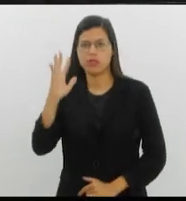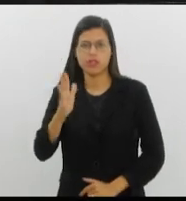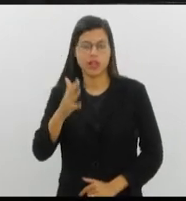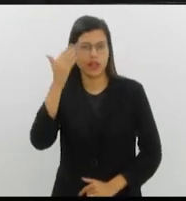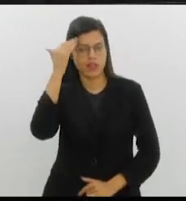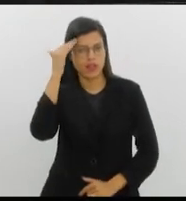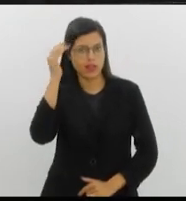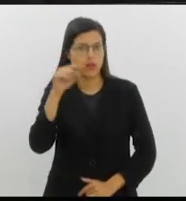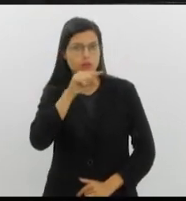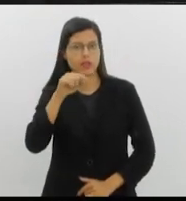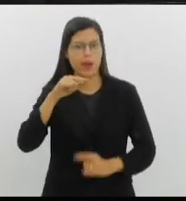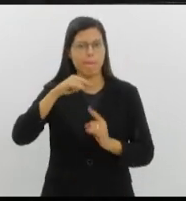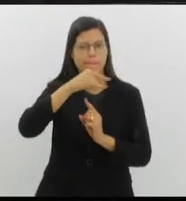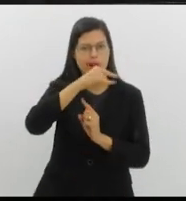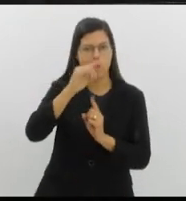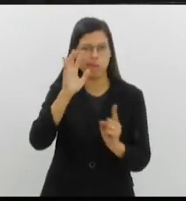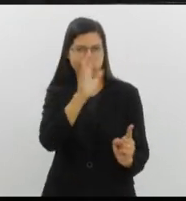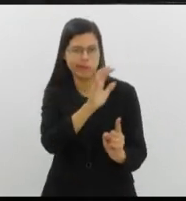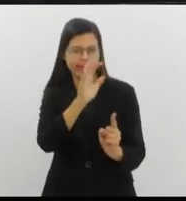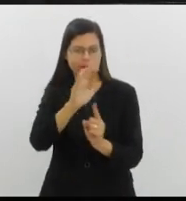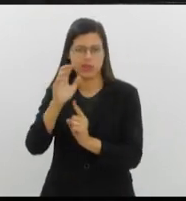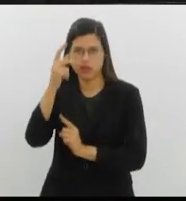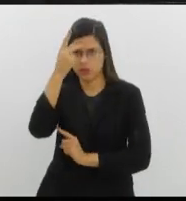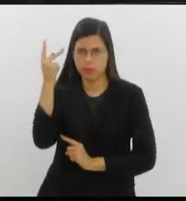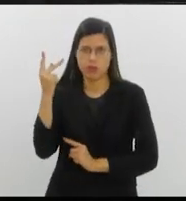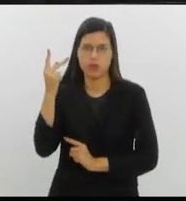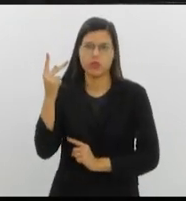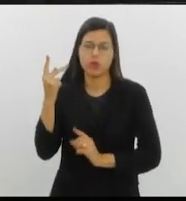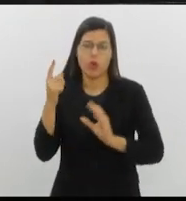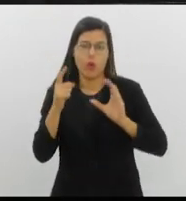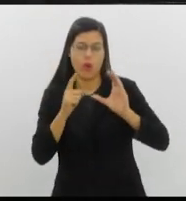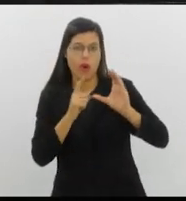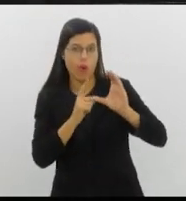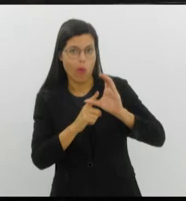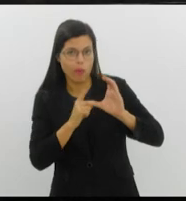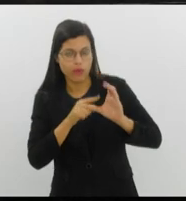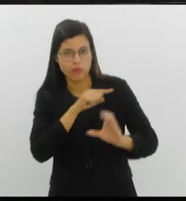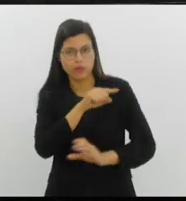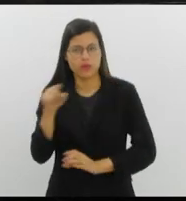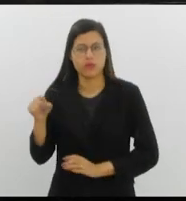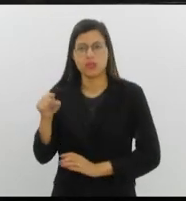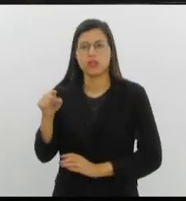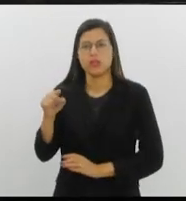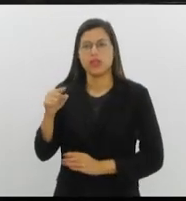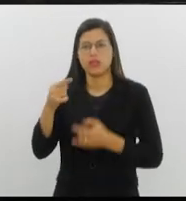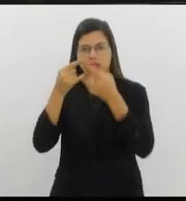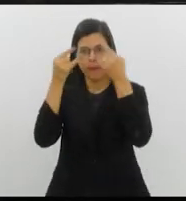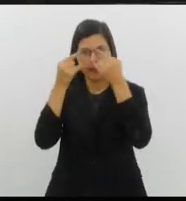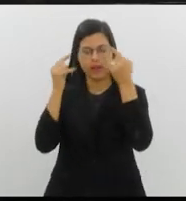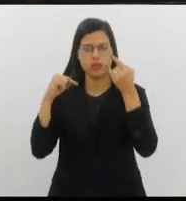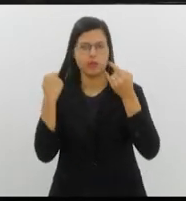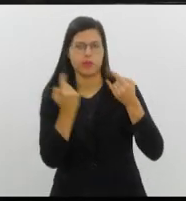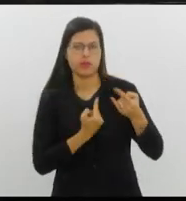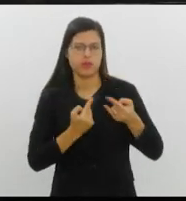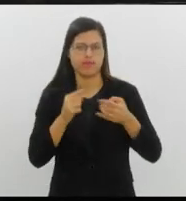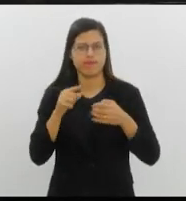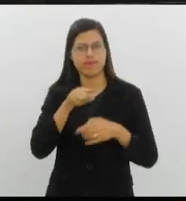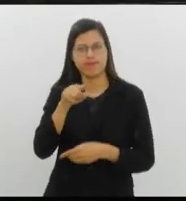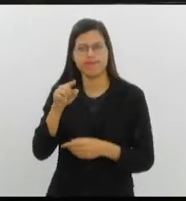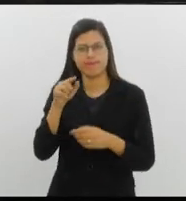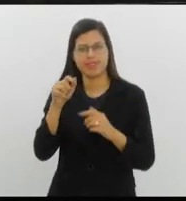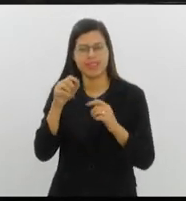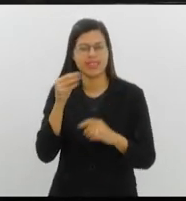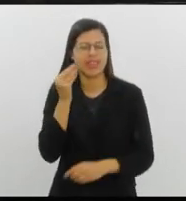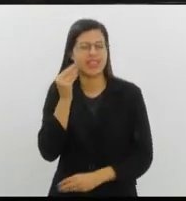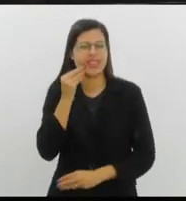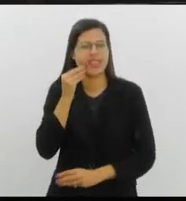massa de manobra. Socialismo para vocês. Capitalismo para nós. Vocês estão tentando fazer uma lavagem cerebral nas pessoas. E